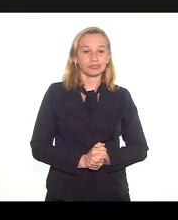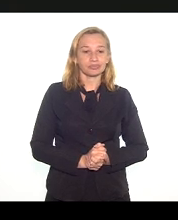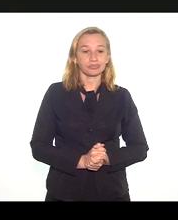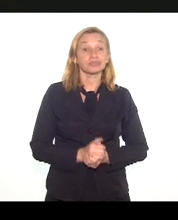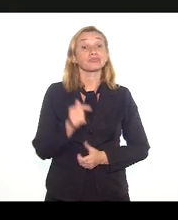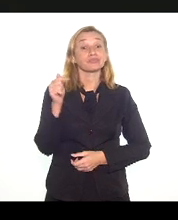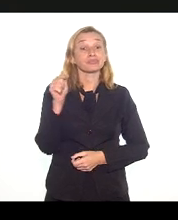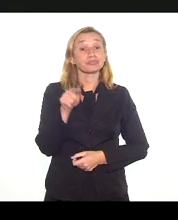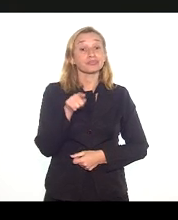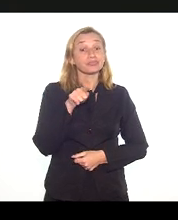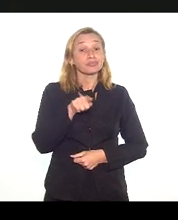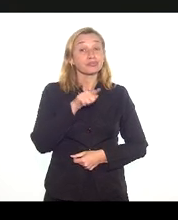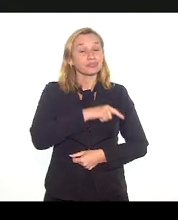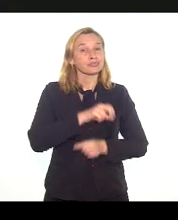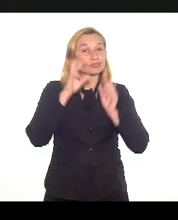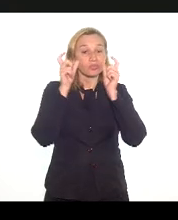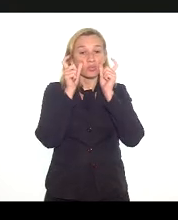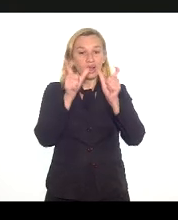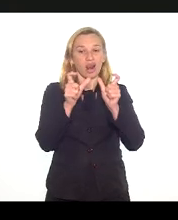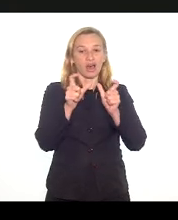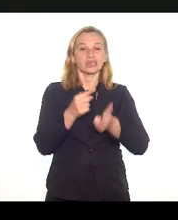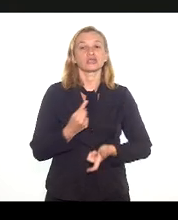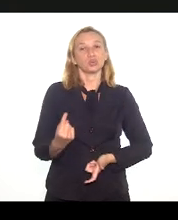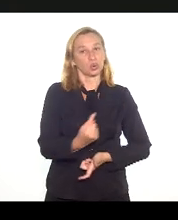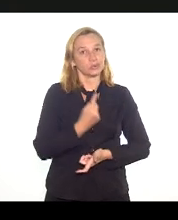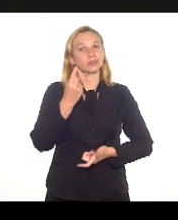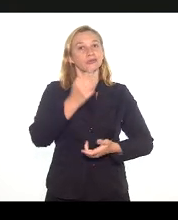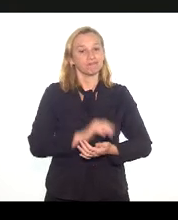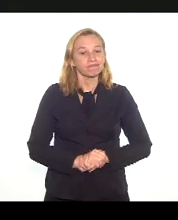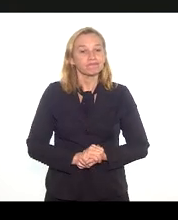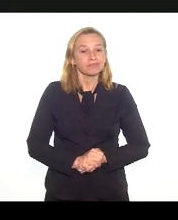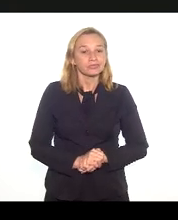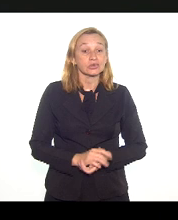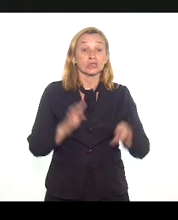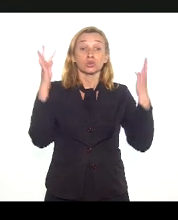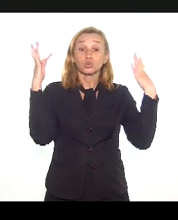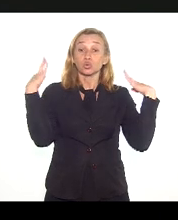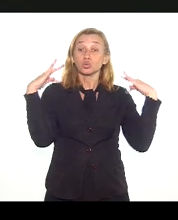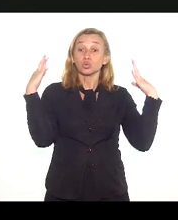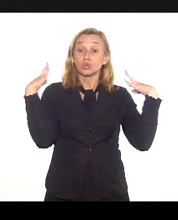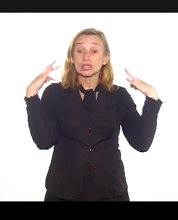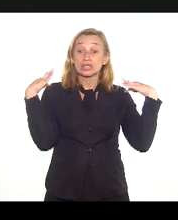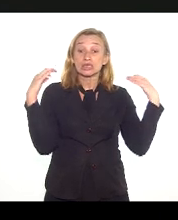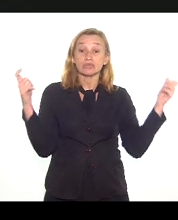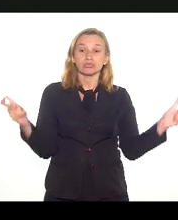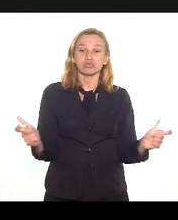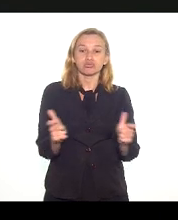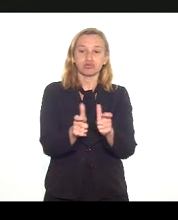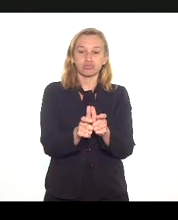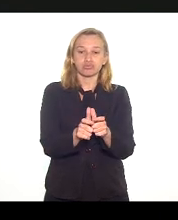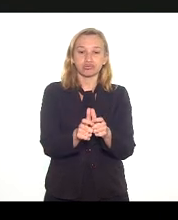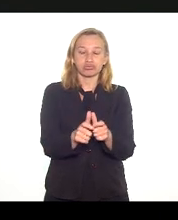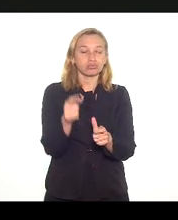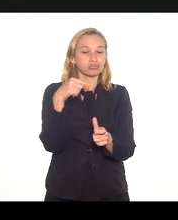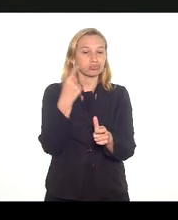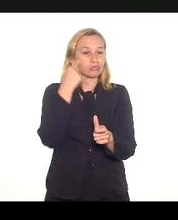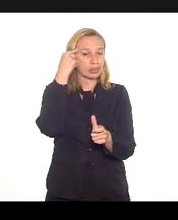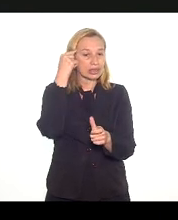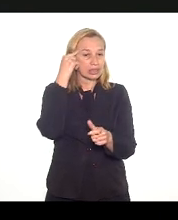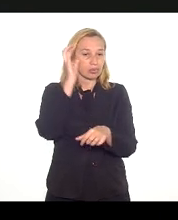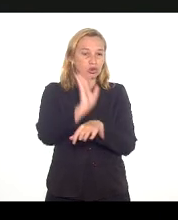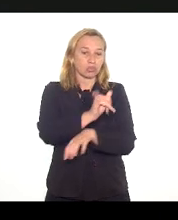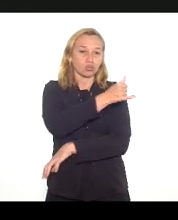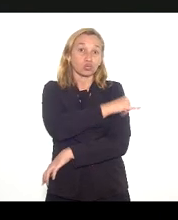Aqui é um alerta nosso de que o turismo é muito menor do que se pensa no Estado do Rio de